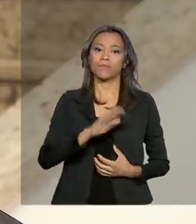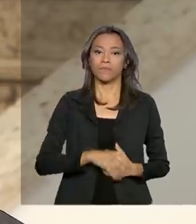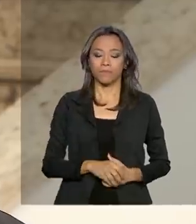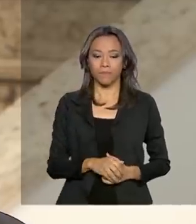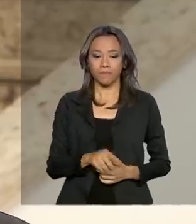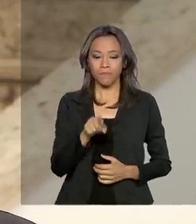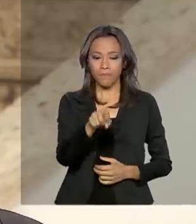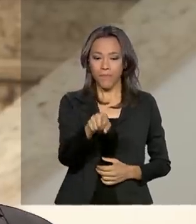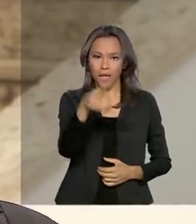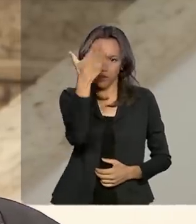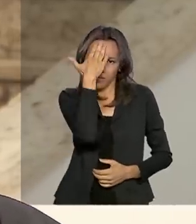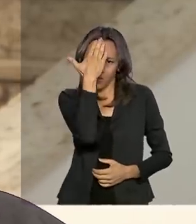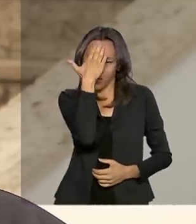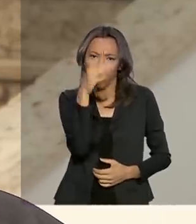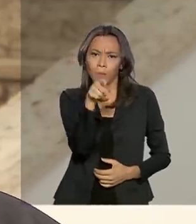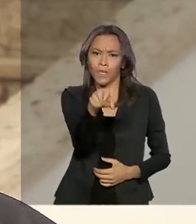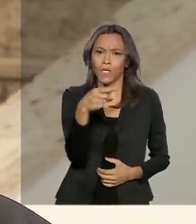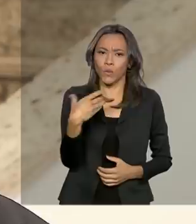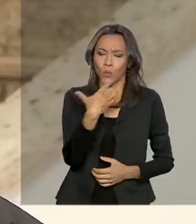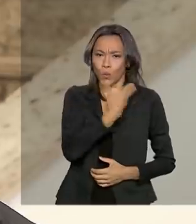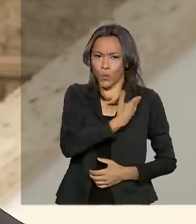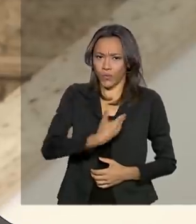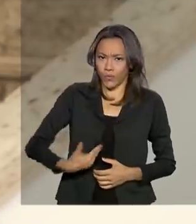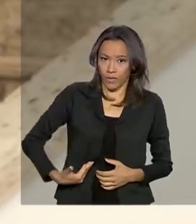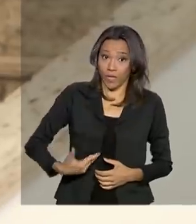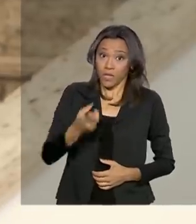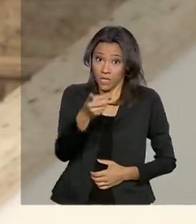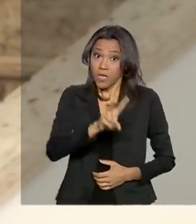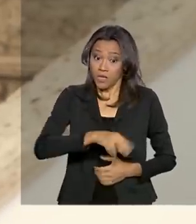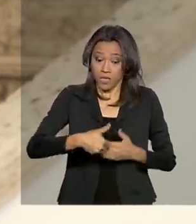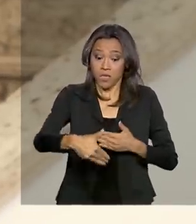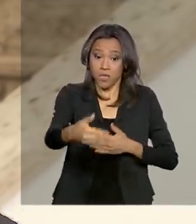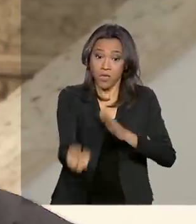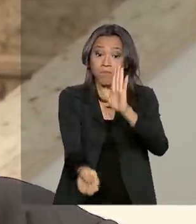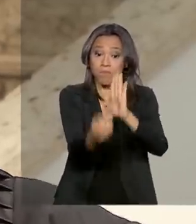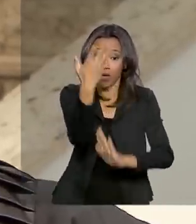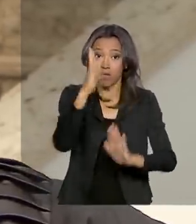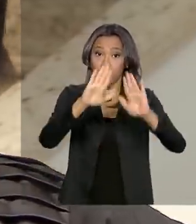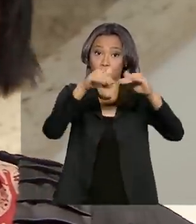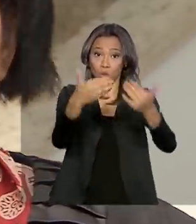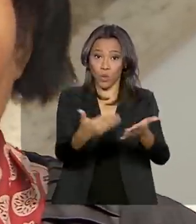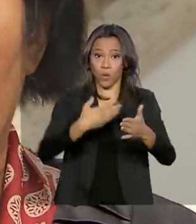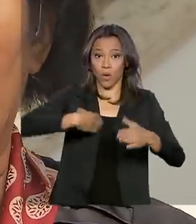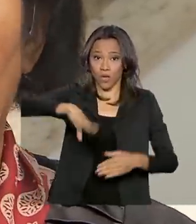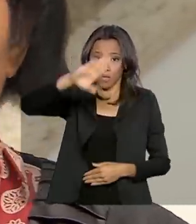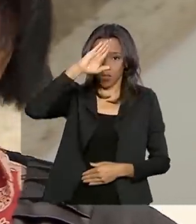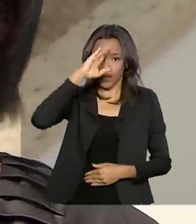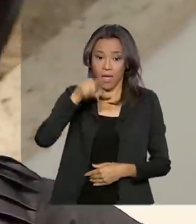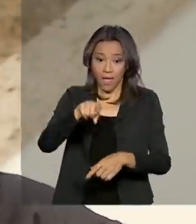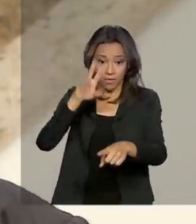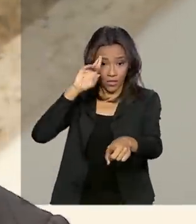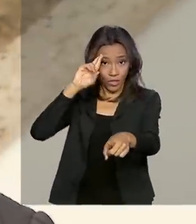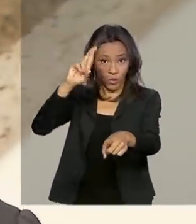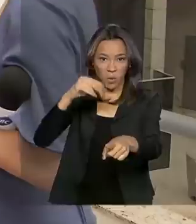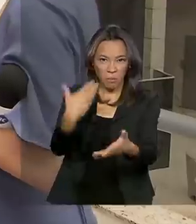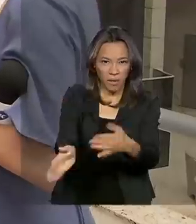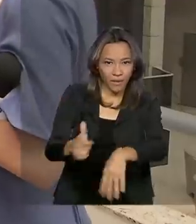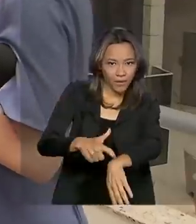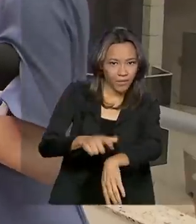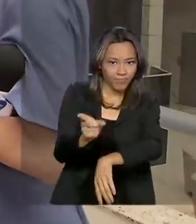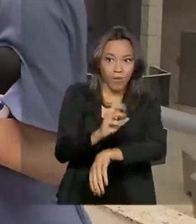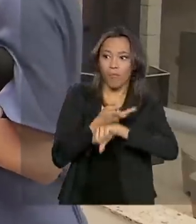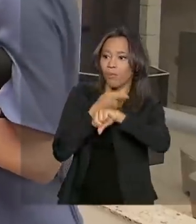Assim que soube que o governo atual iria implantar escolas cívico-militares, a diretora Bárbara não perdeu tempo.